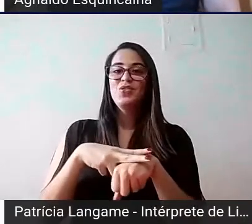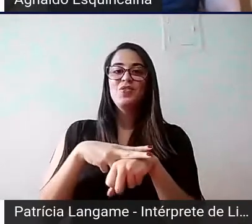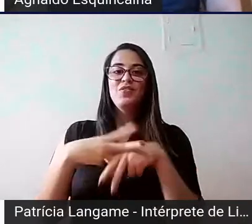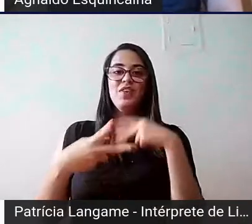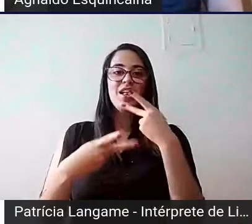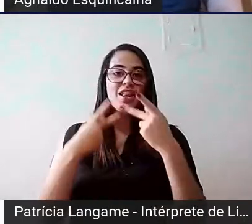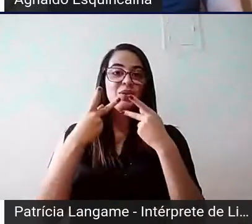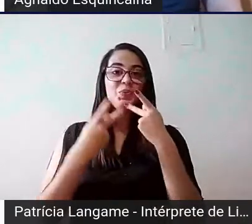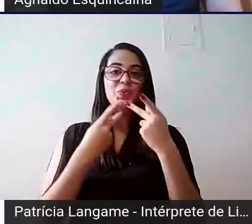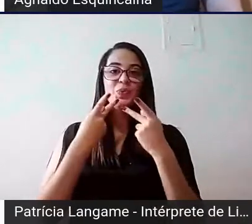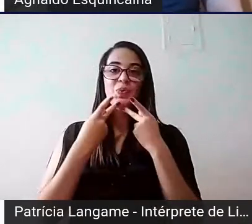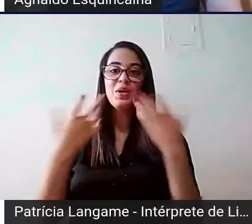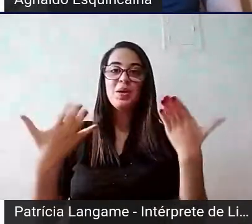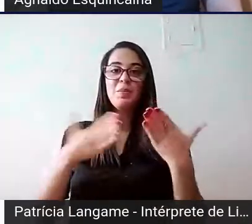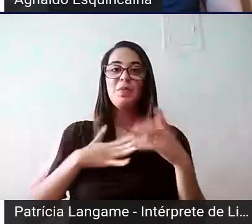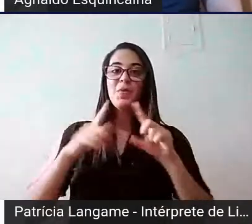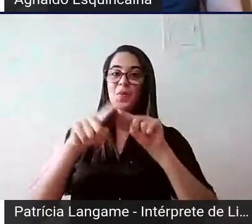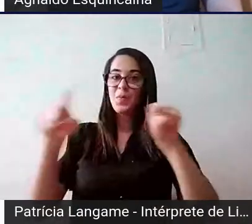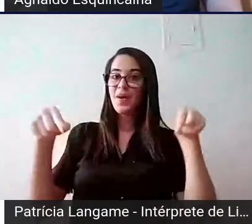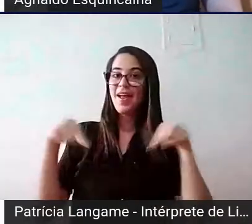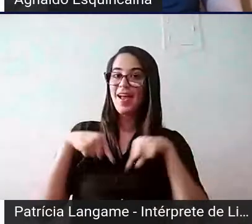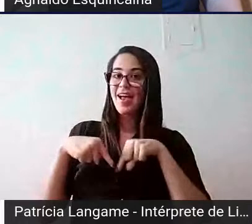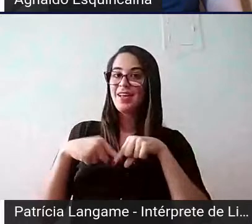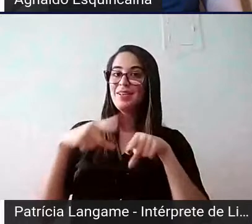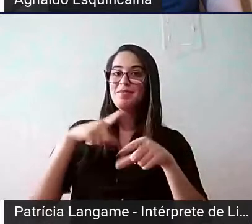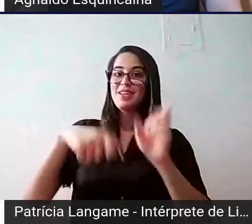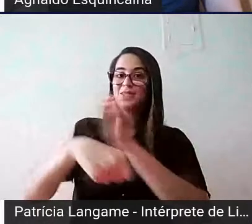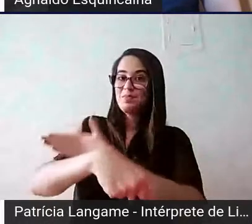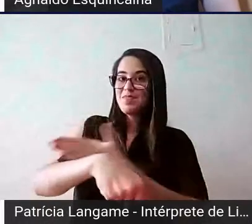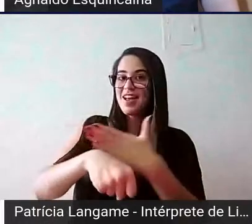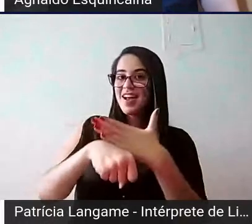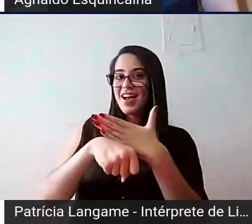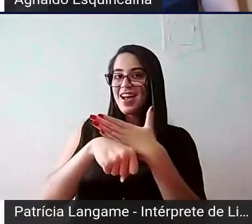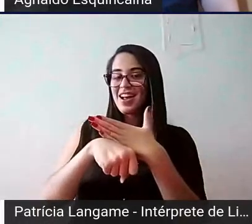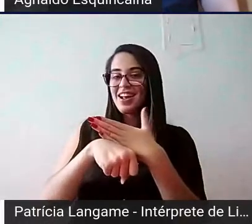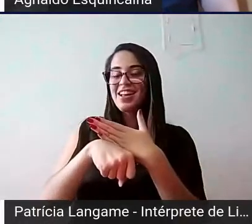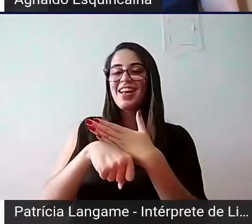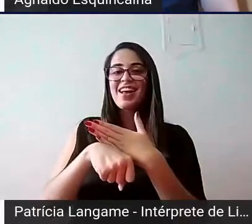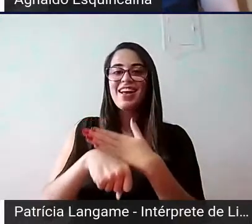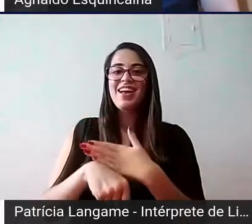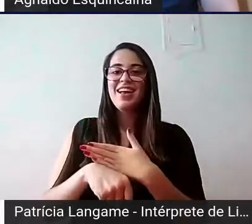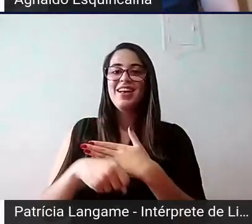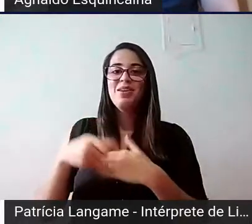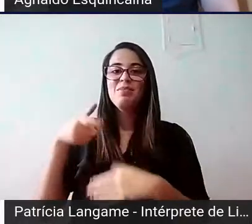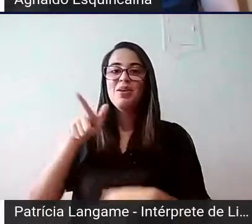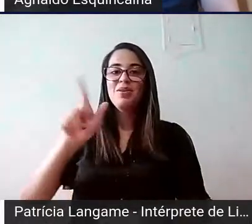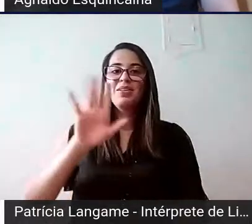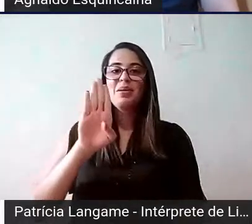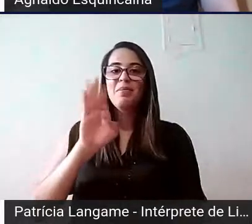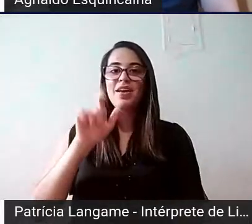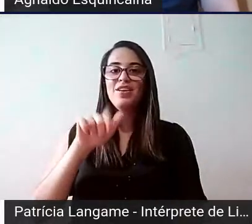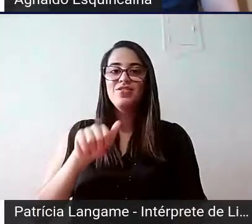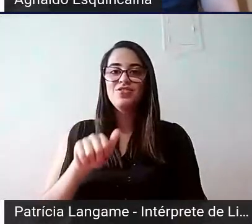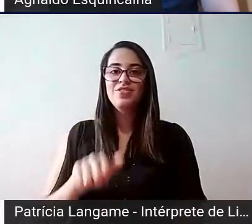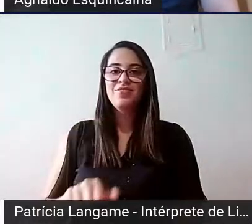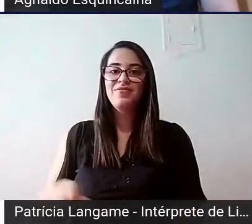meu quarto, onde tem uma parede branca, um pedaço de uma parede branca e uma outra bege ao fundo.